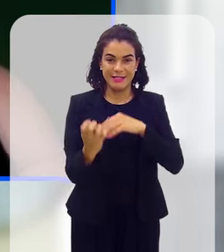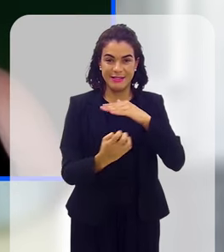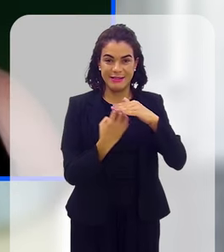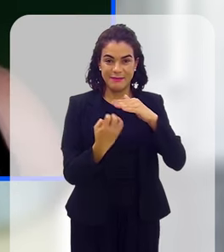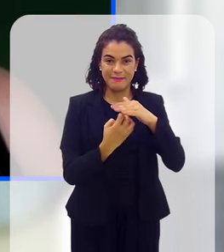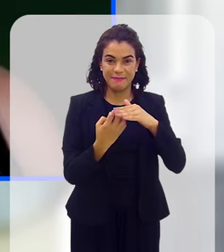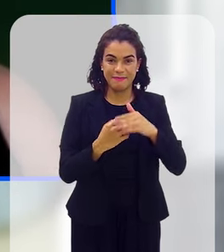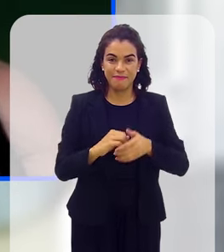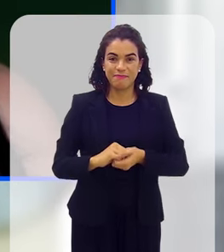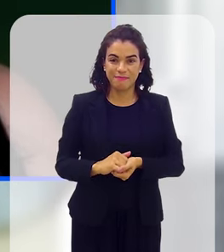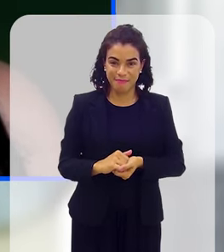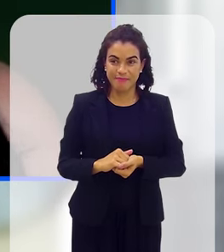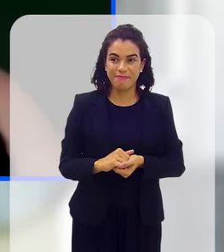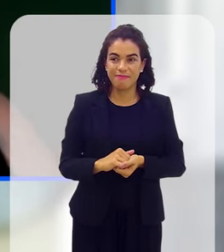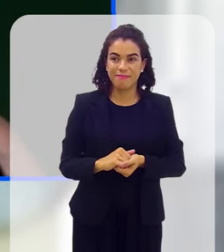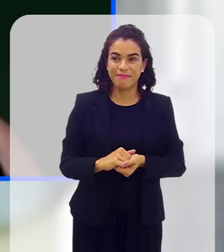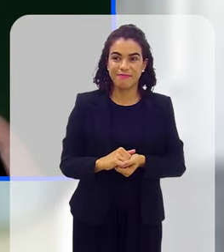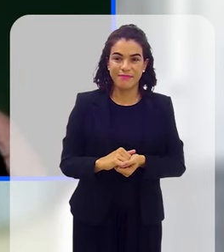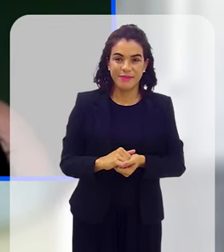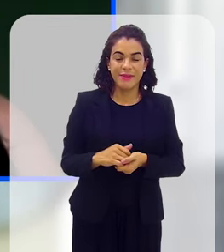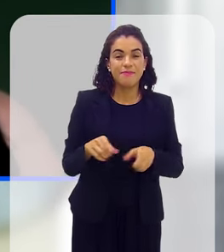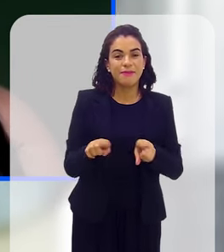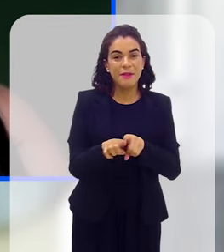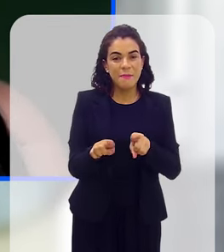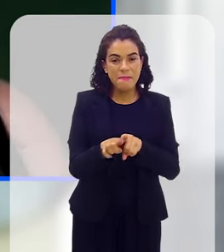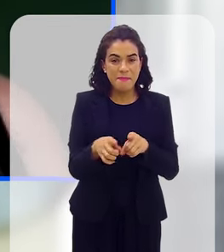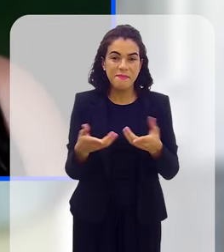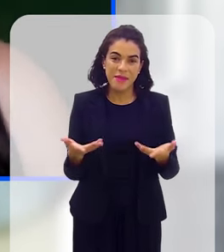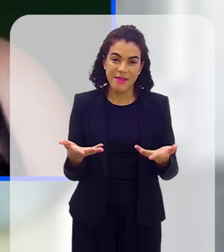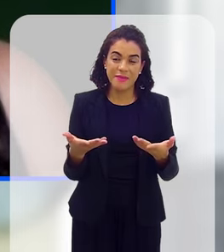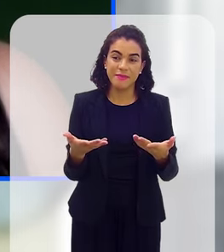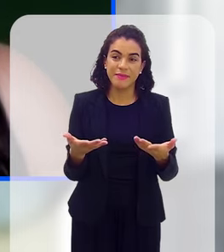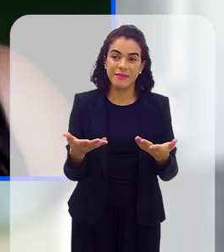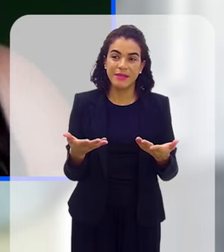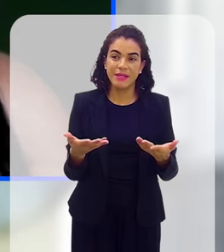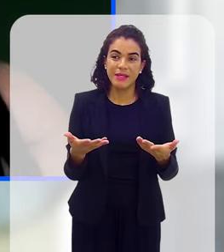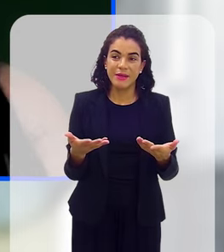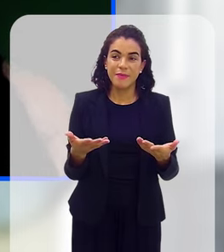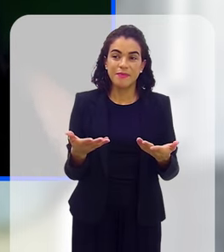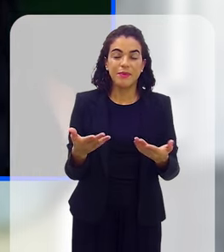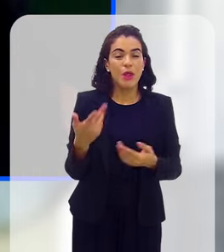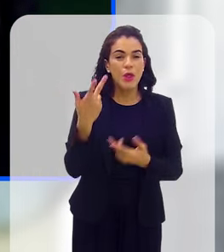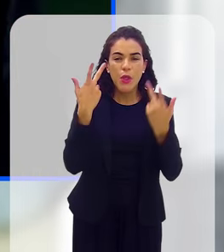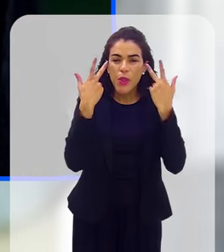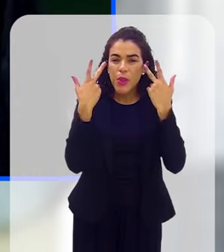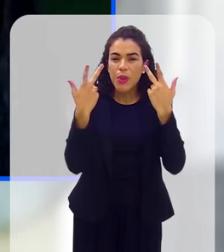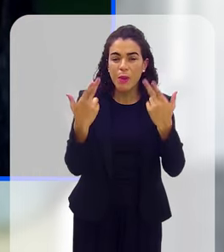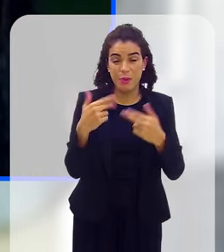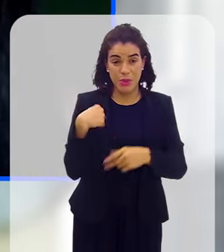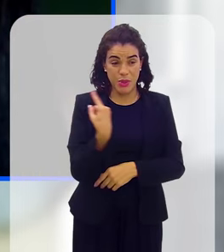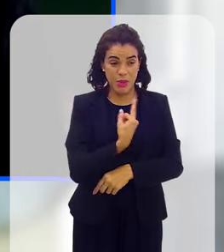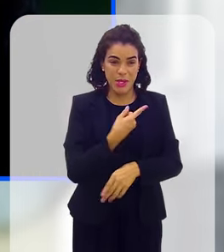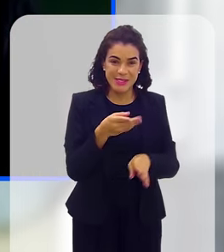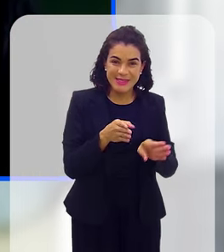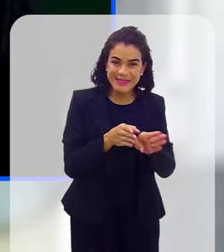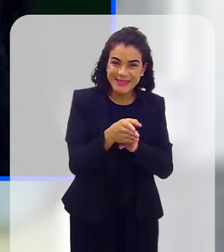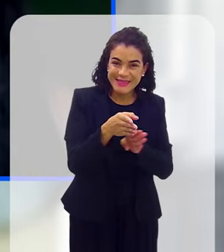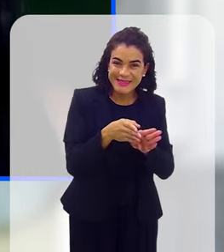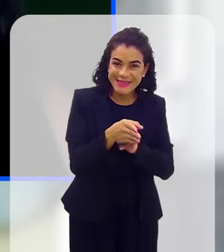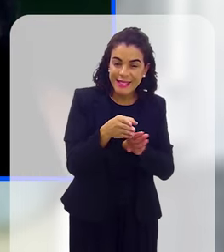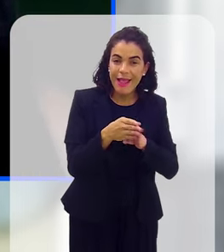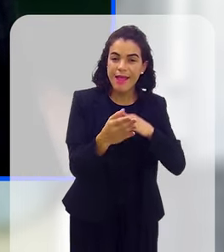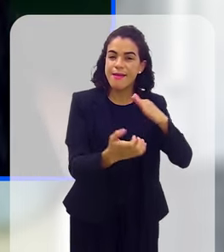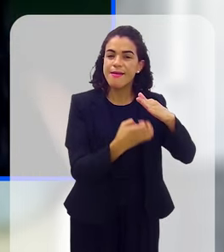que às vezes é tomadora. Então, normalmente nós orientamos a essas